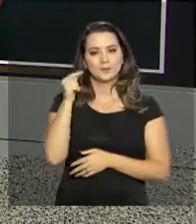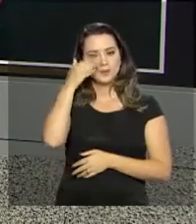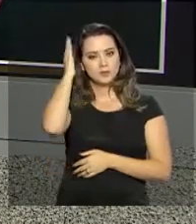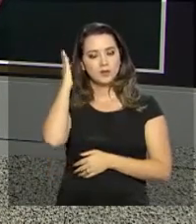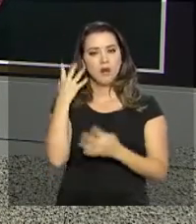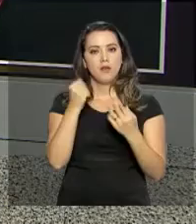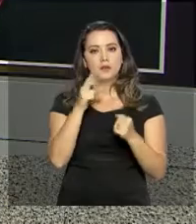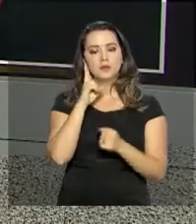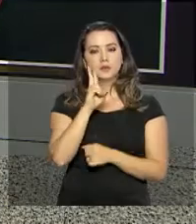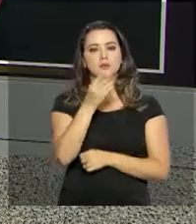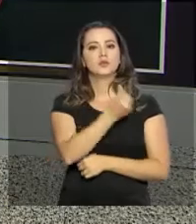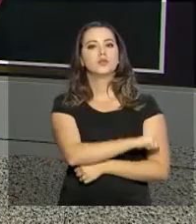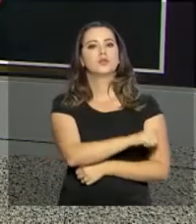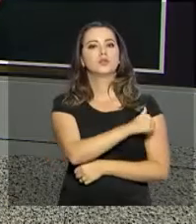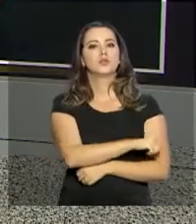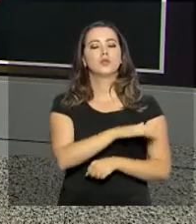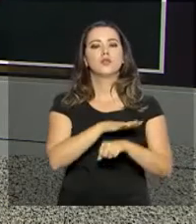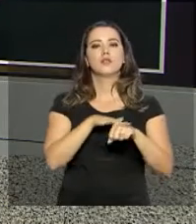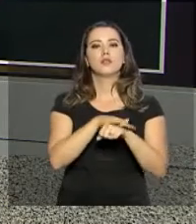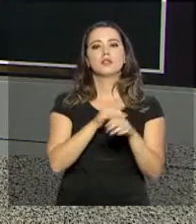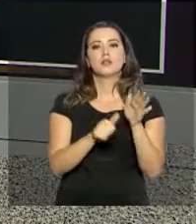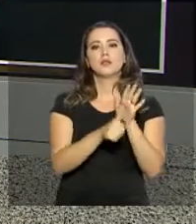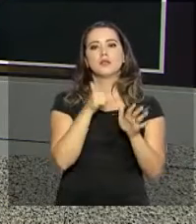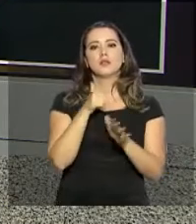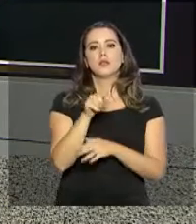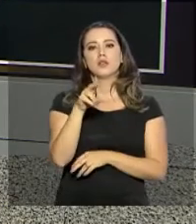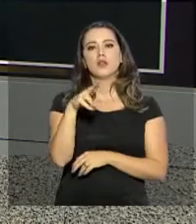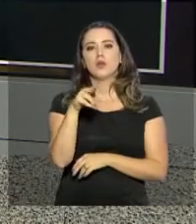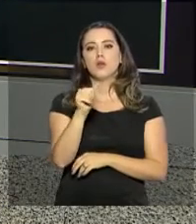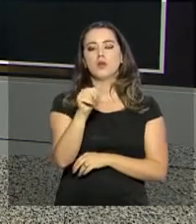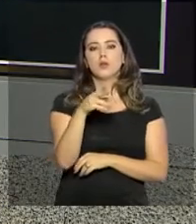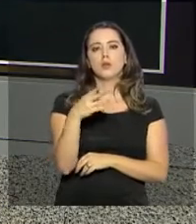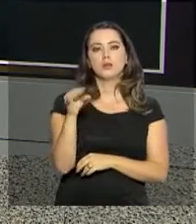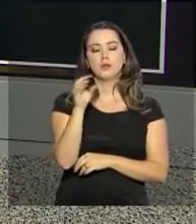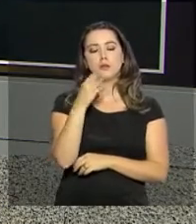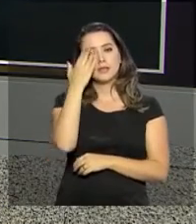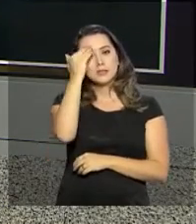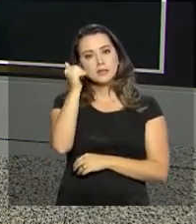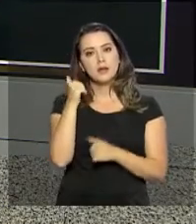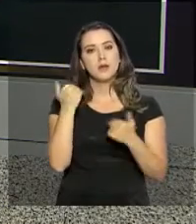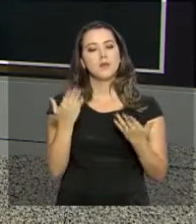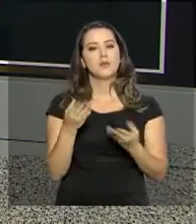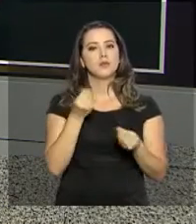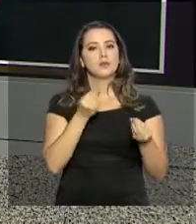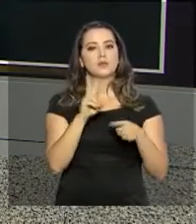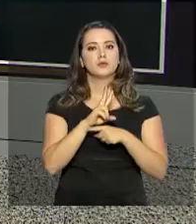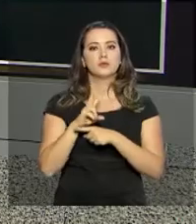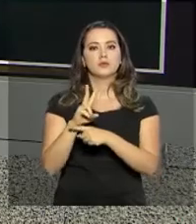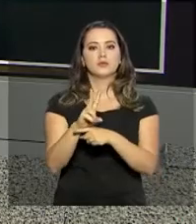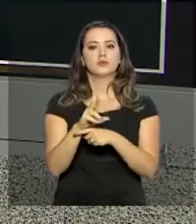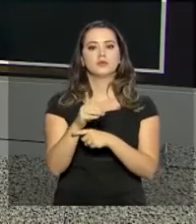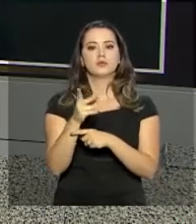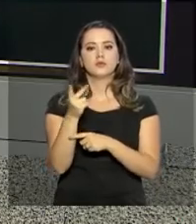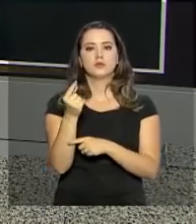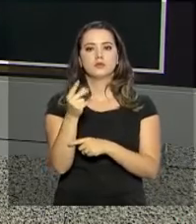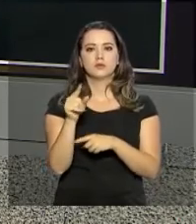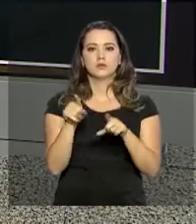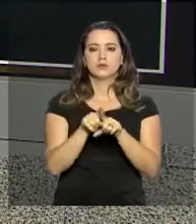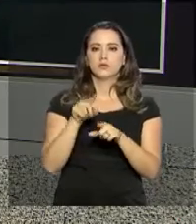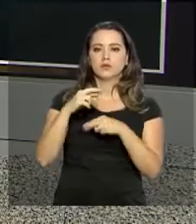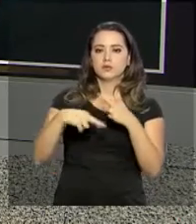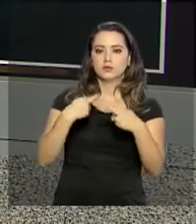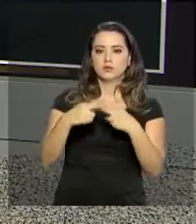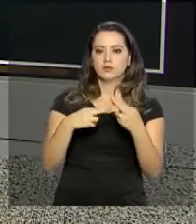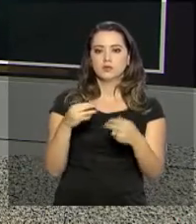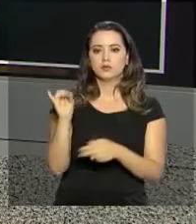Vamos então ao Rio de Janeiro conversar primeiro com a repórter Luana Karen para saber sobre essas novas linhas de financiamento de energia